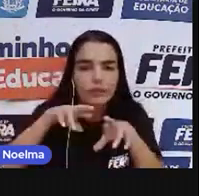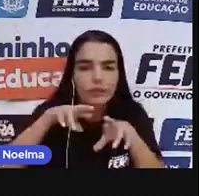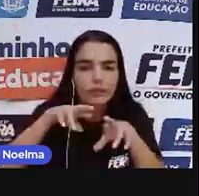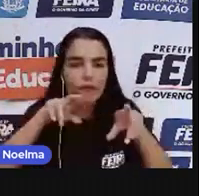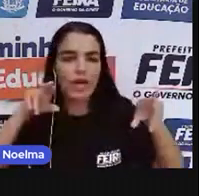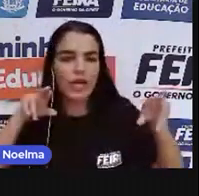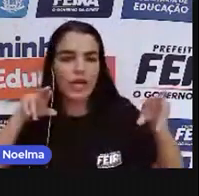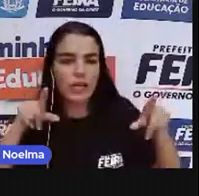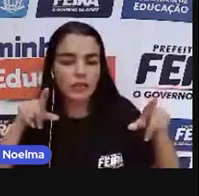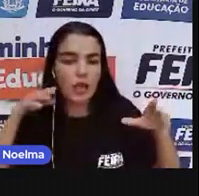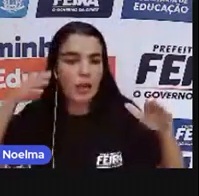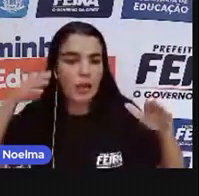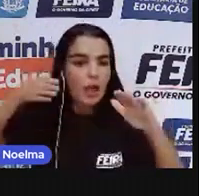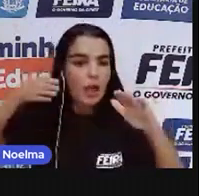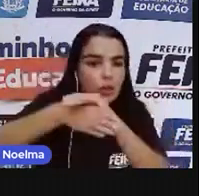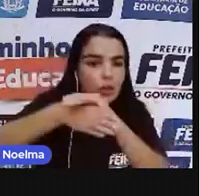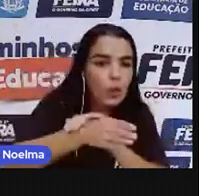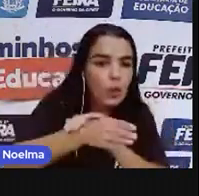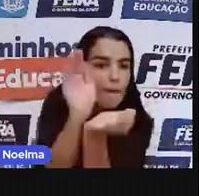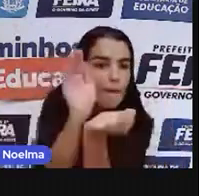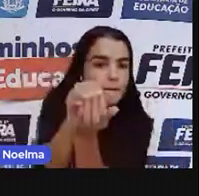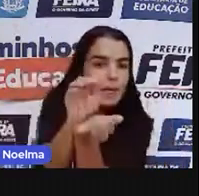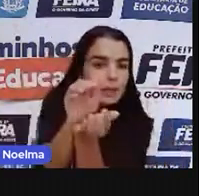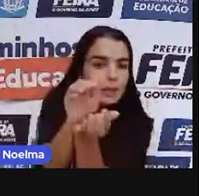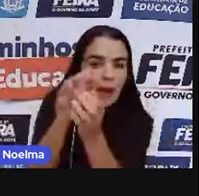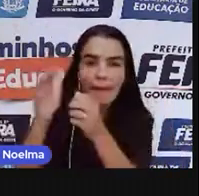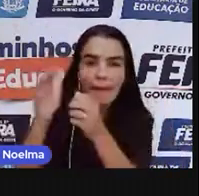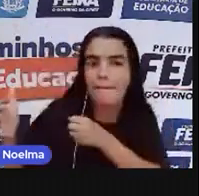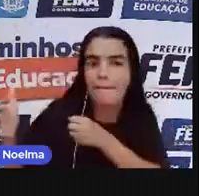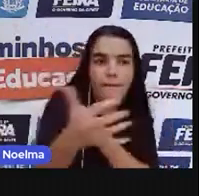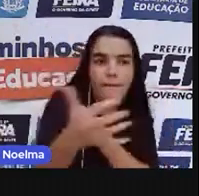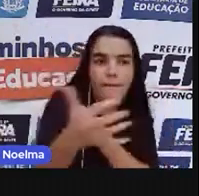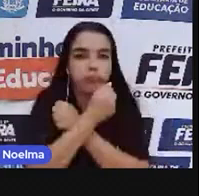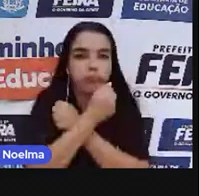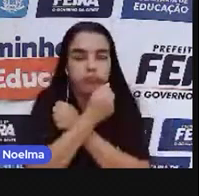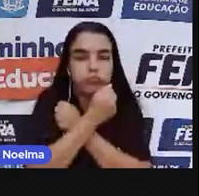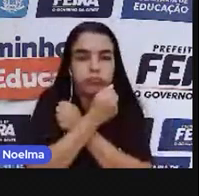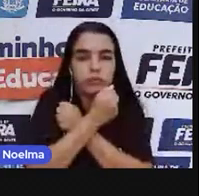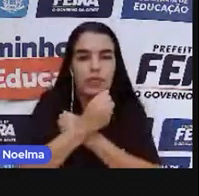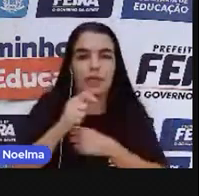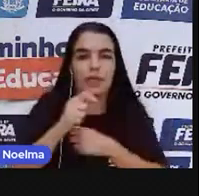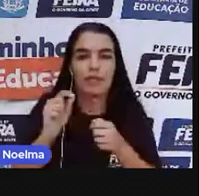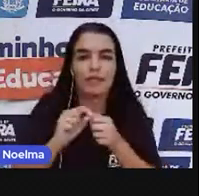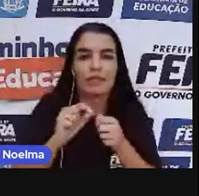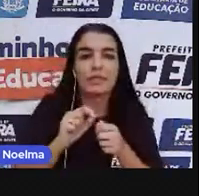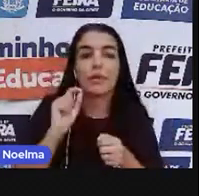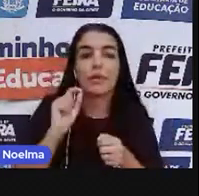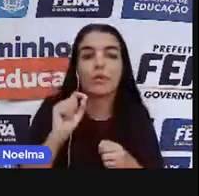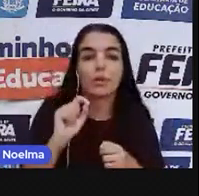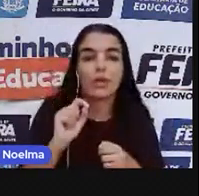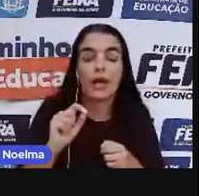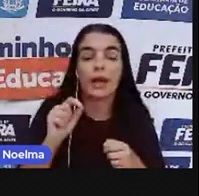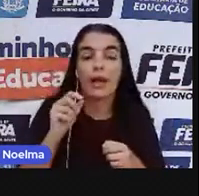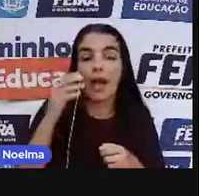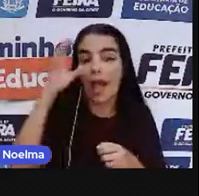cultivo de cana-de-açúcar para, após sua expulsão, poderem utilizar este